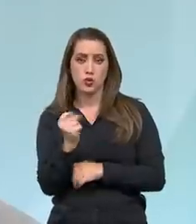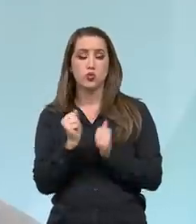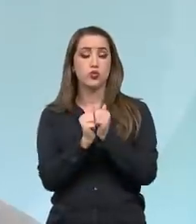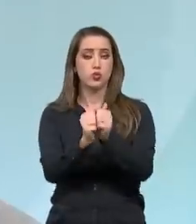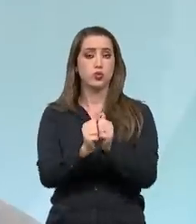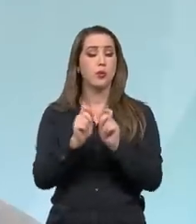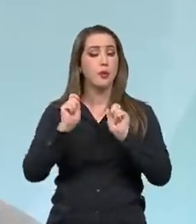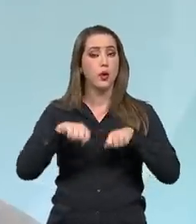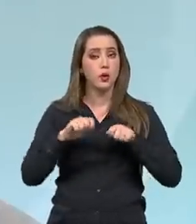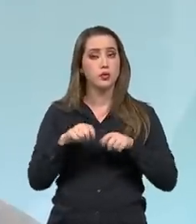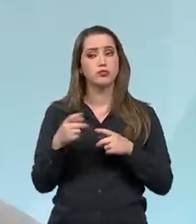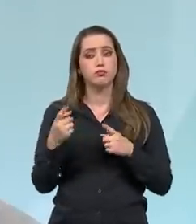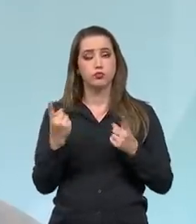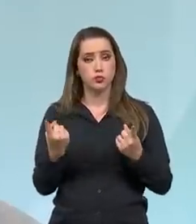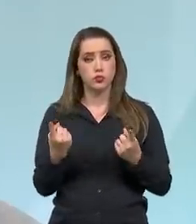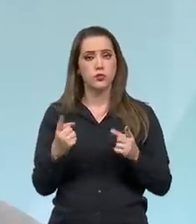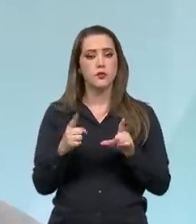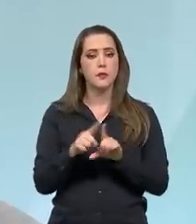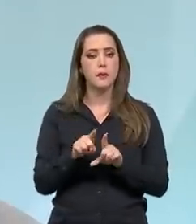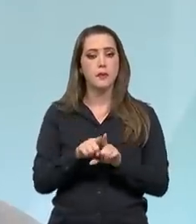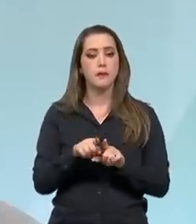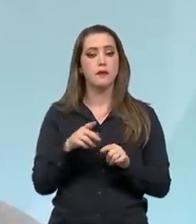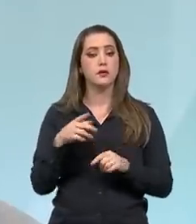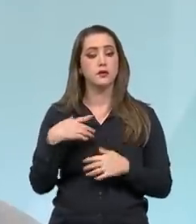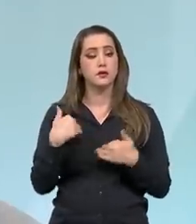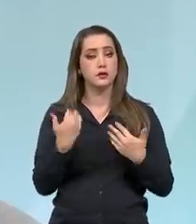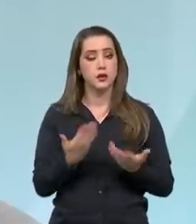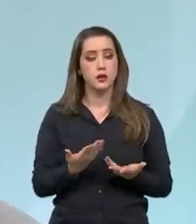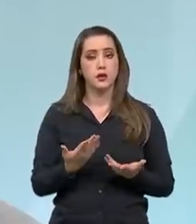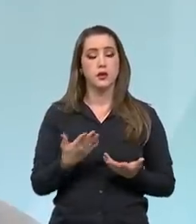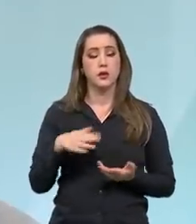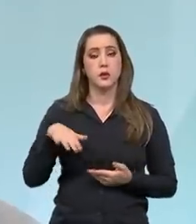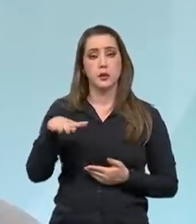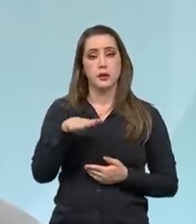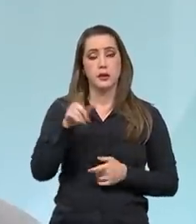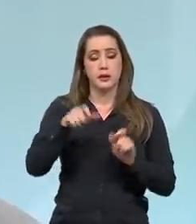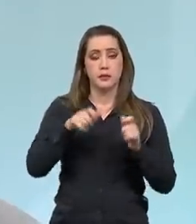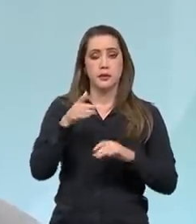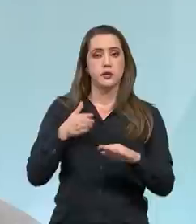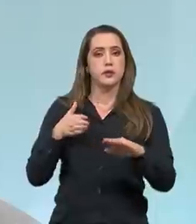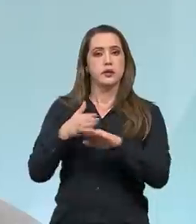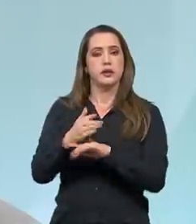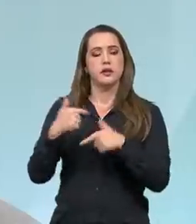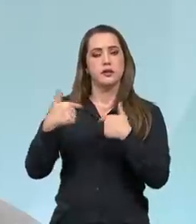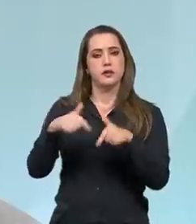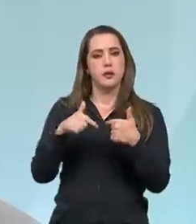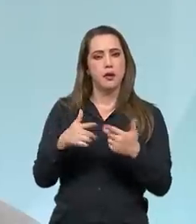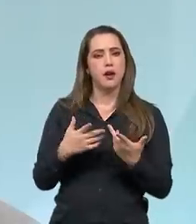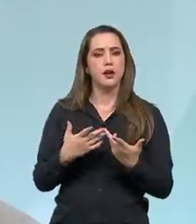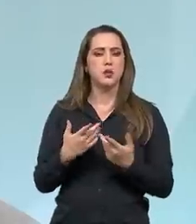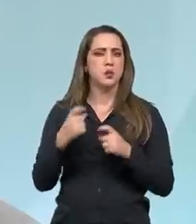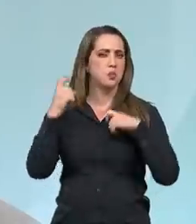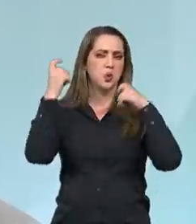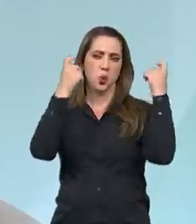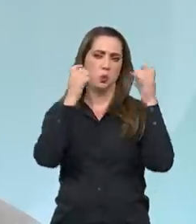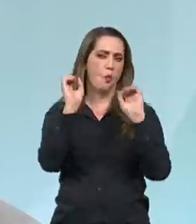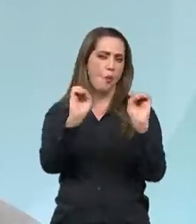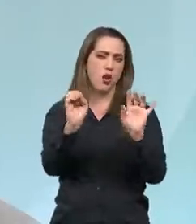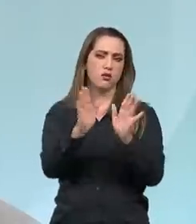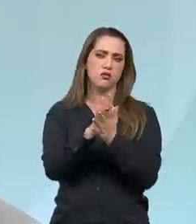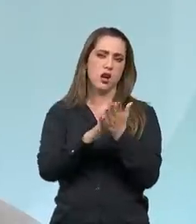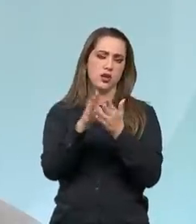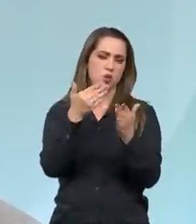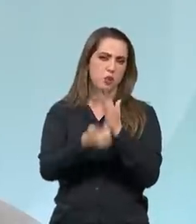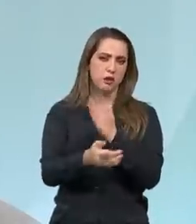possa demandar pessoas do mercado informal e do Auxílio Brasil. Então, as pessoas estão ingressando no mercado de trabalho sem a preocupação de perder o seu